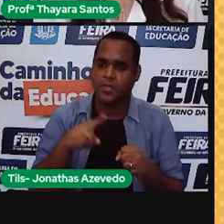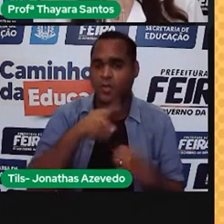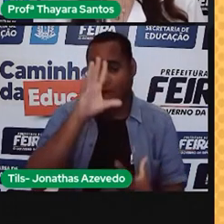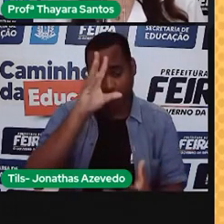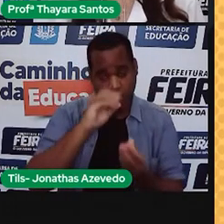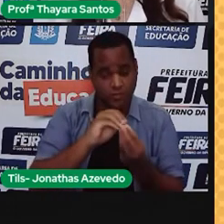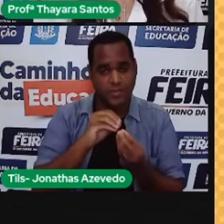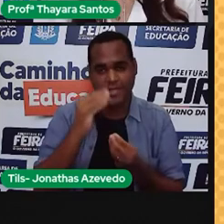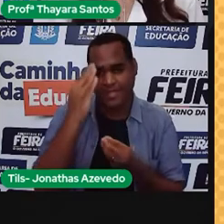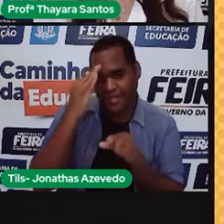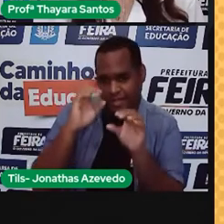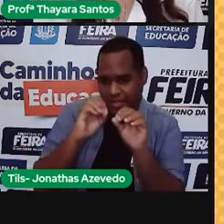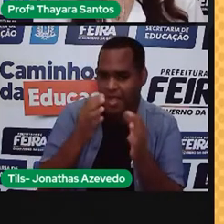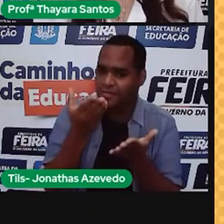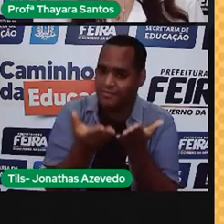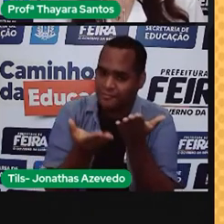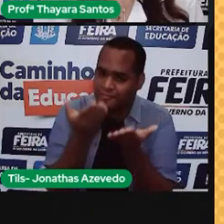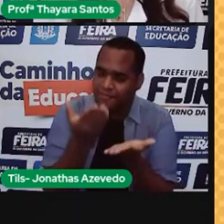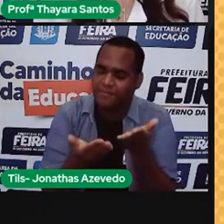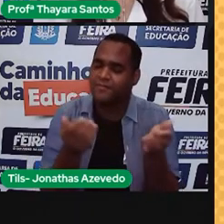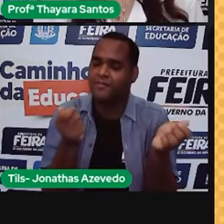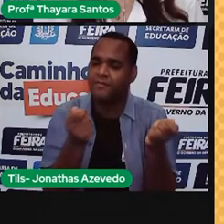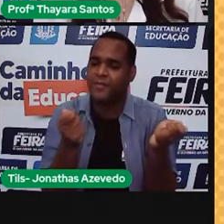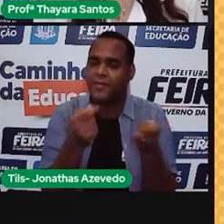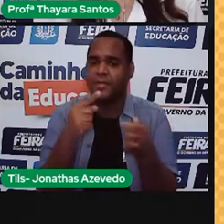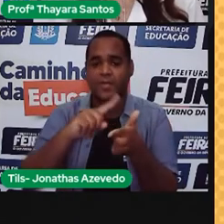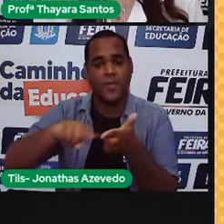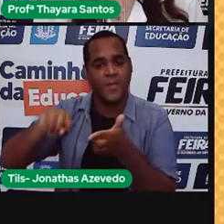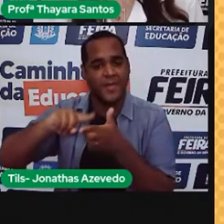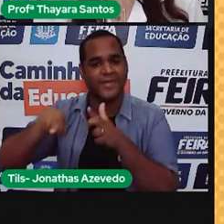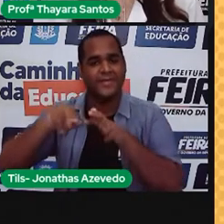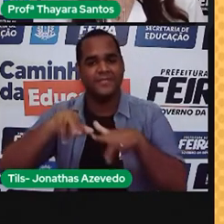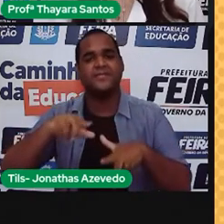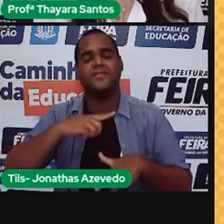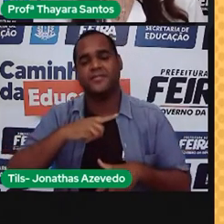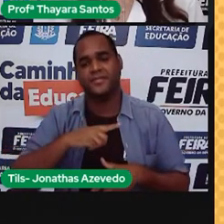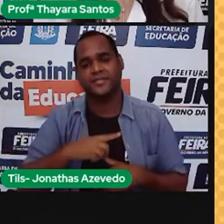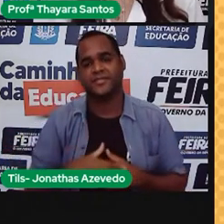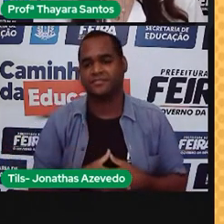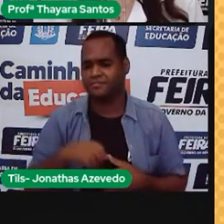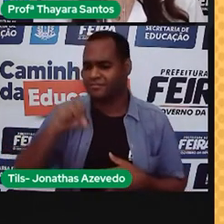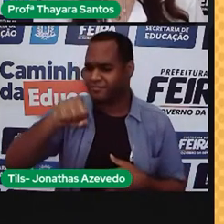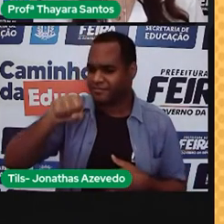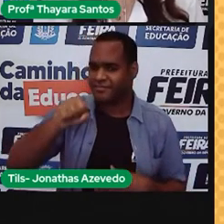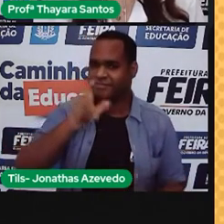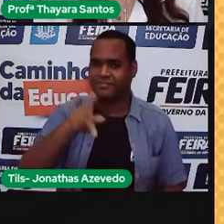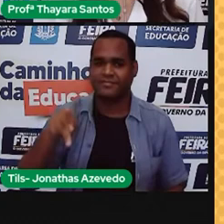e controlar esses possíveis problemas. Sim, sim, professor!